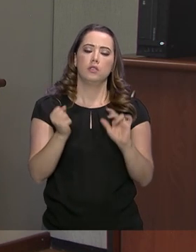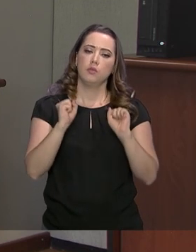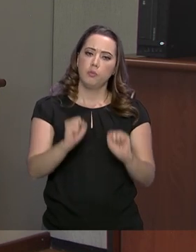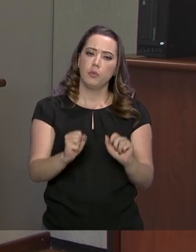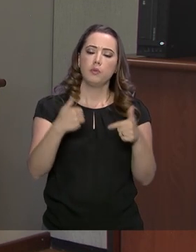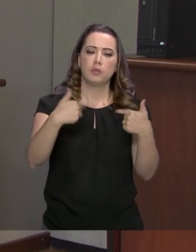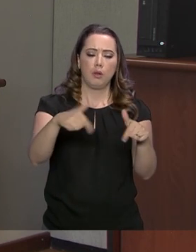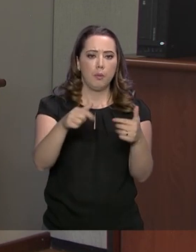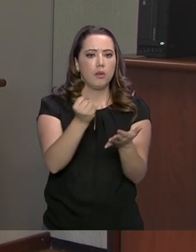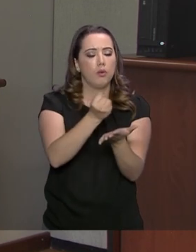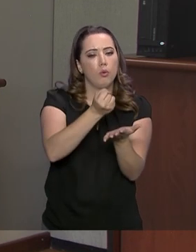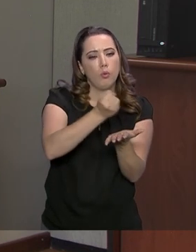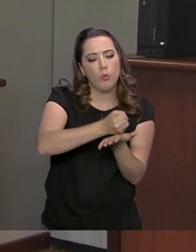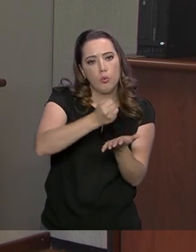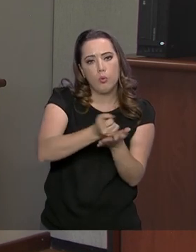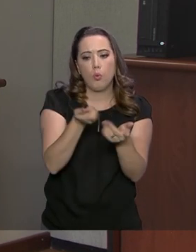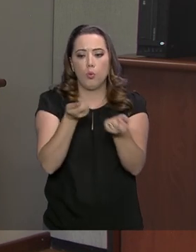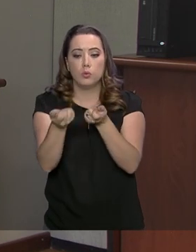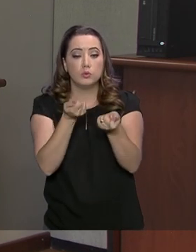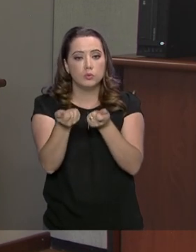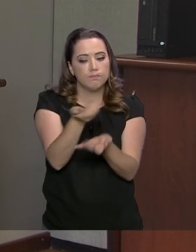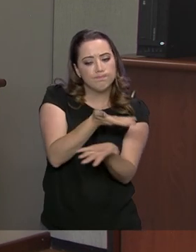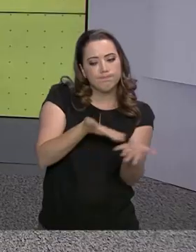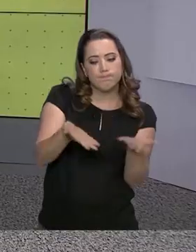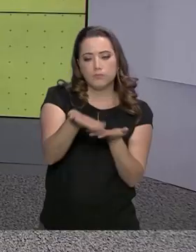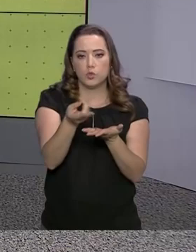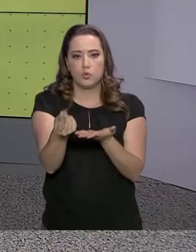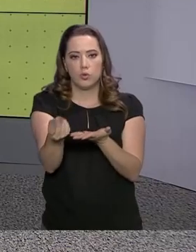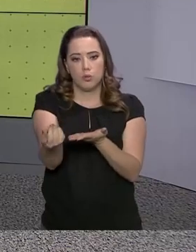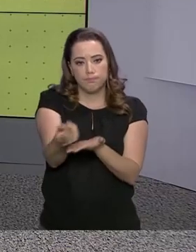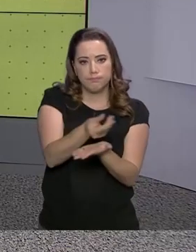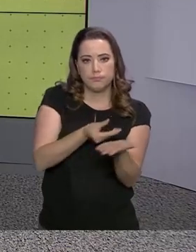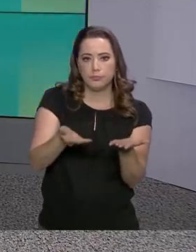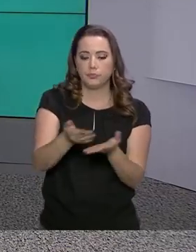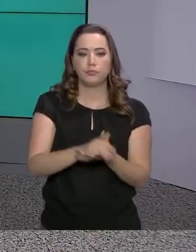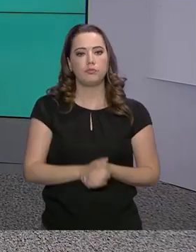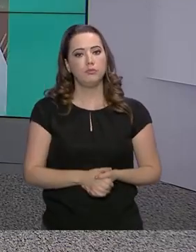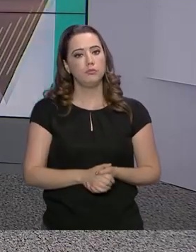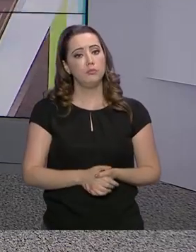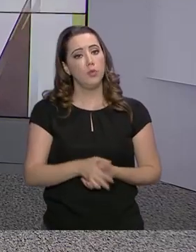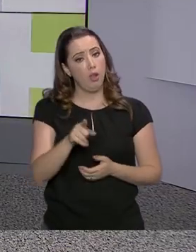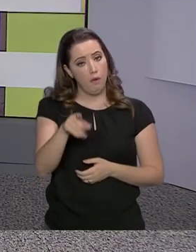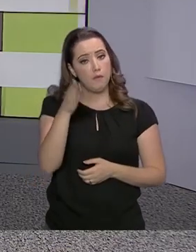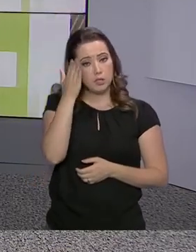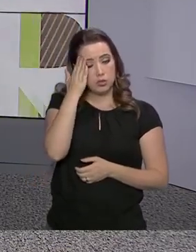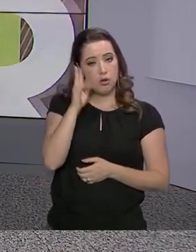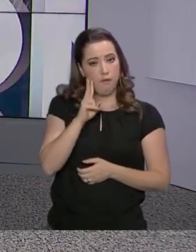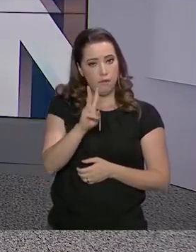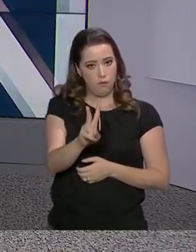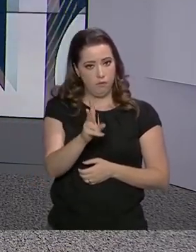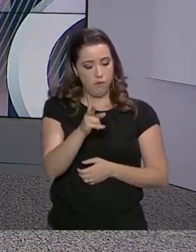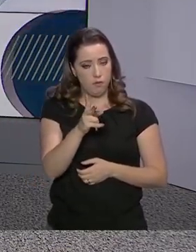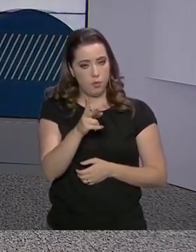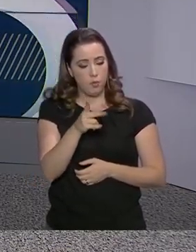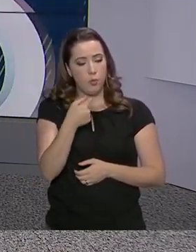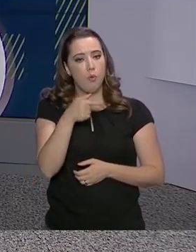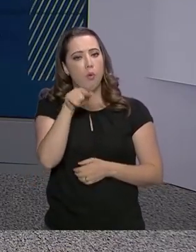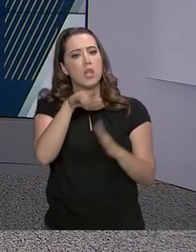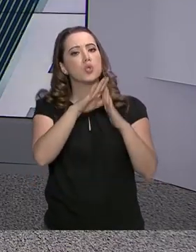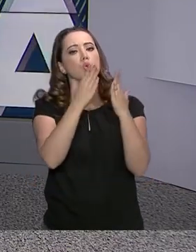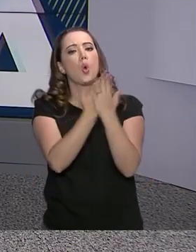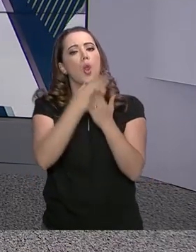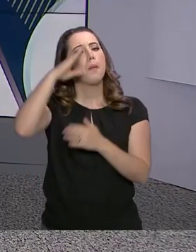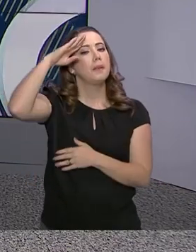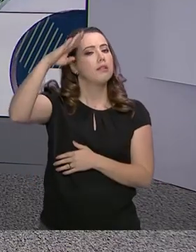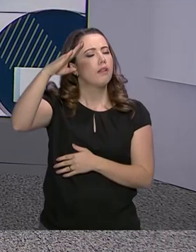o controle da execução dos repasses. Você já deve ter ouvido falar das escolas cívico-militares,